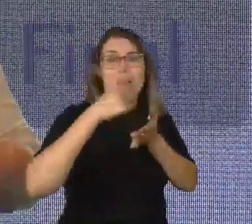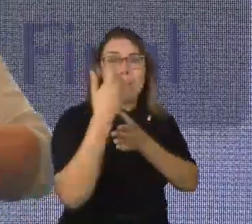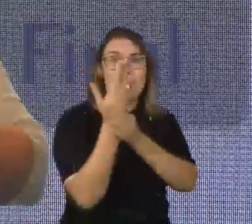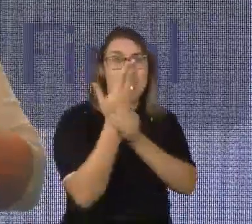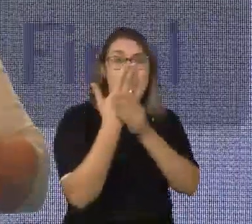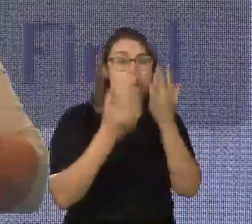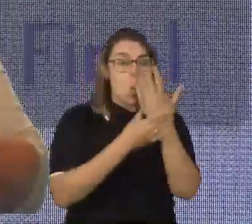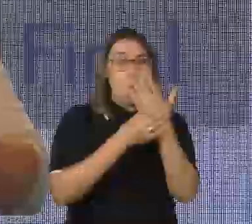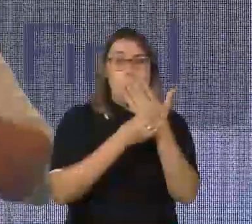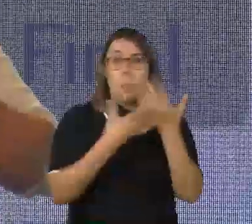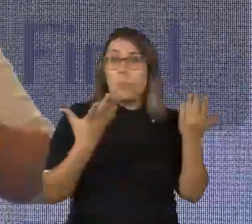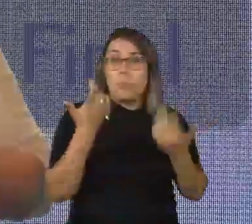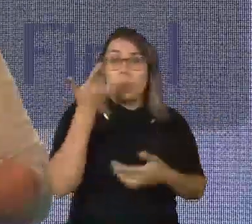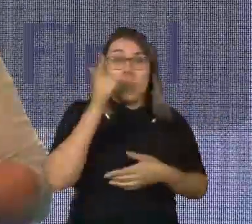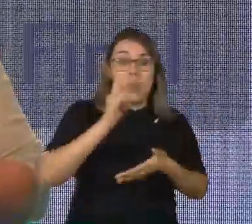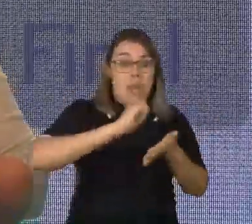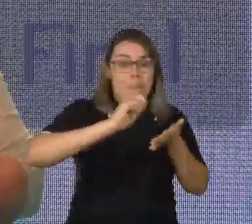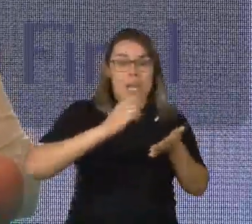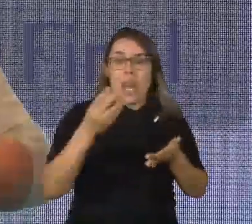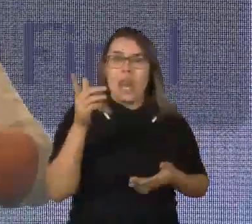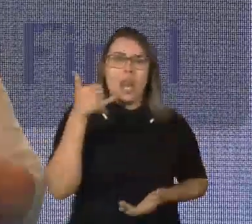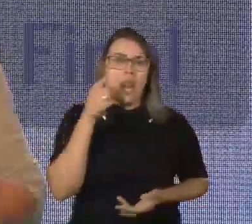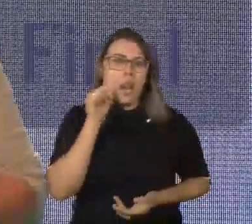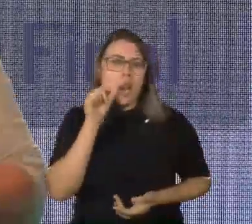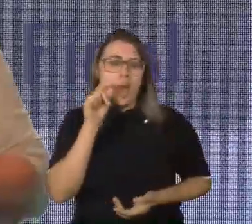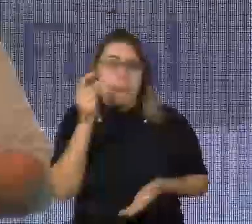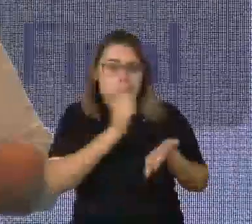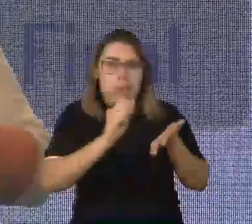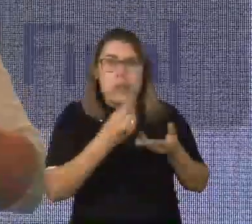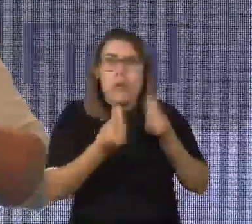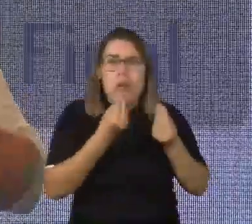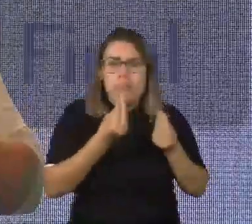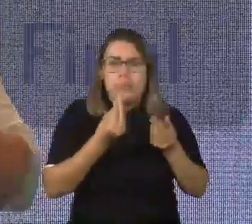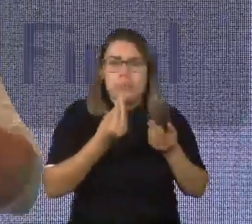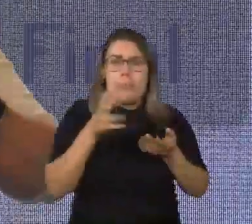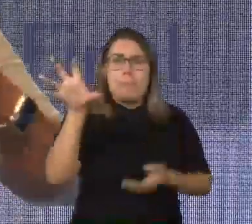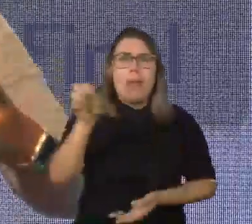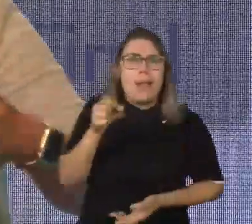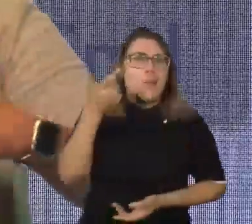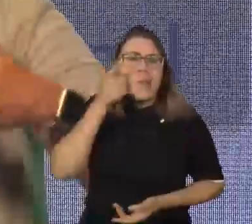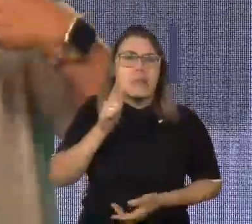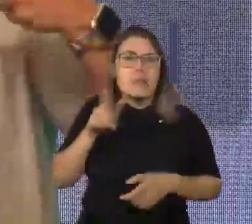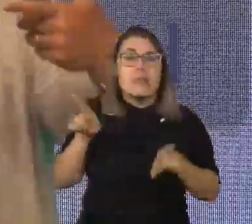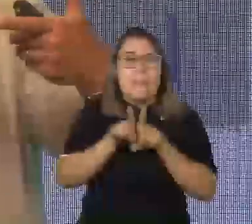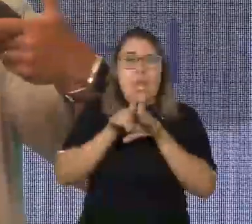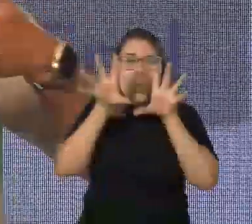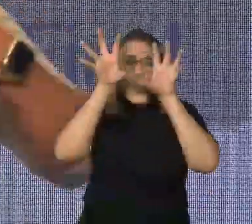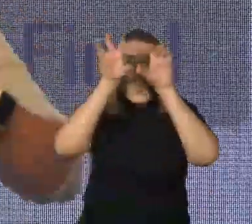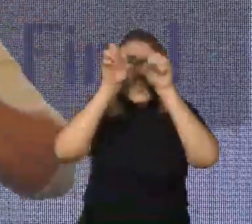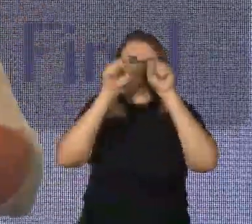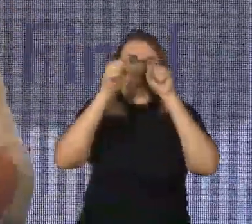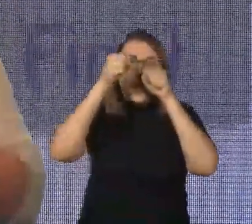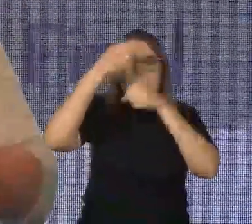se essa criança apresentar dificuldades no processo de grafia, se essa criança apresentar baixa visão, tiver dificuldade